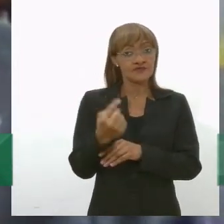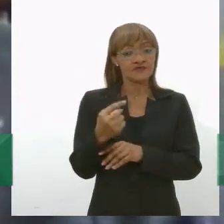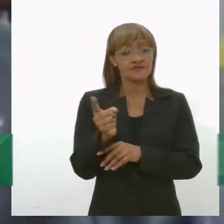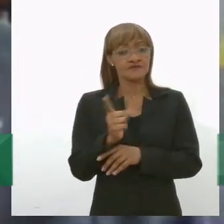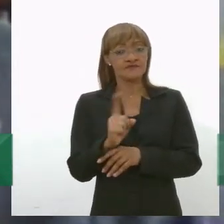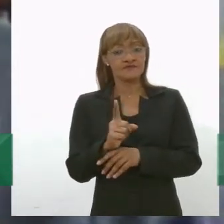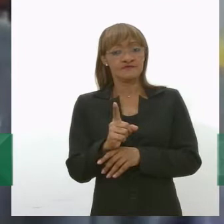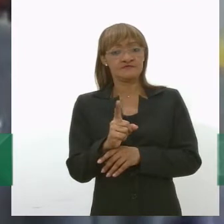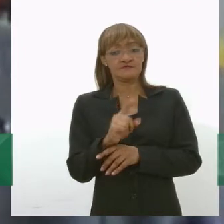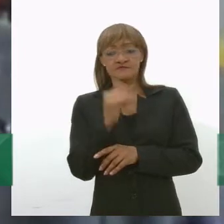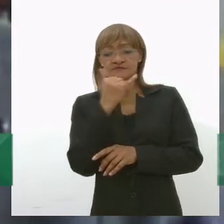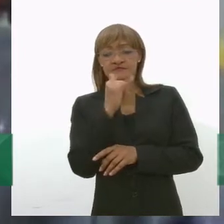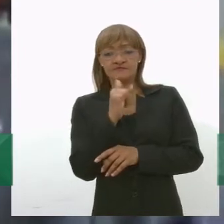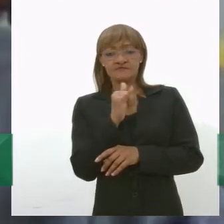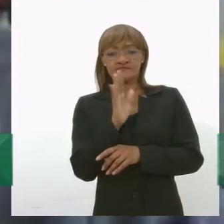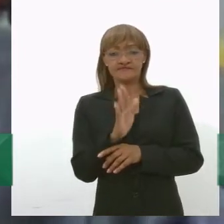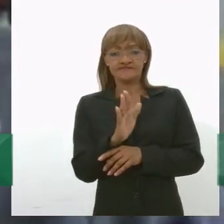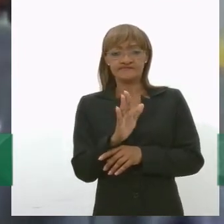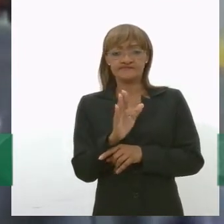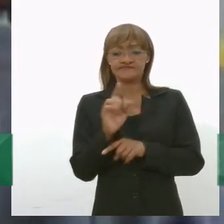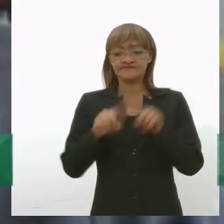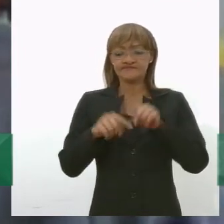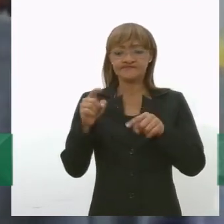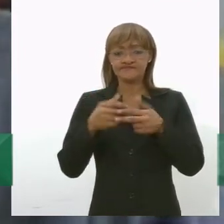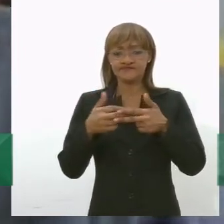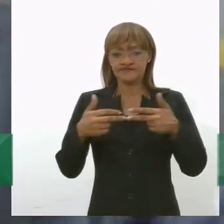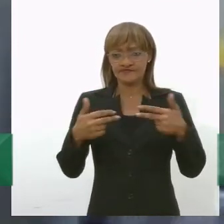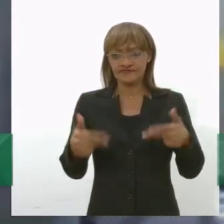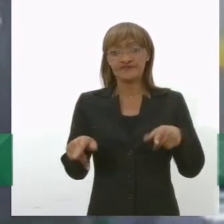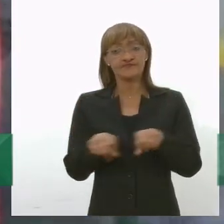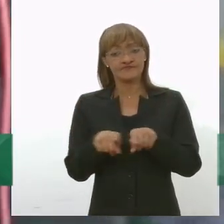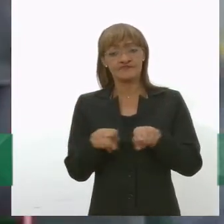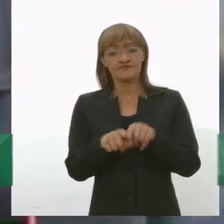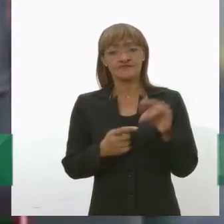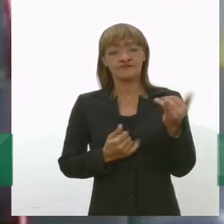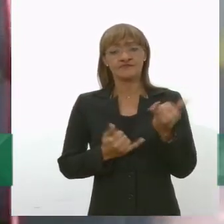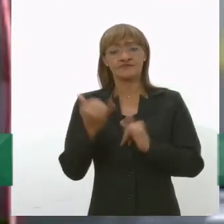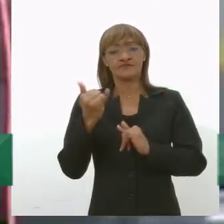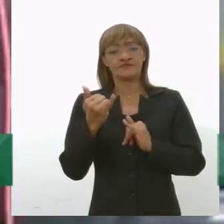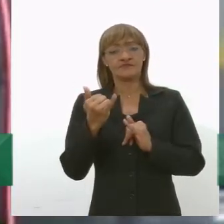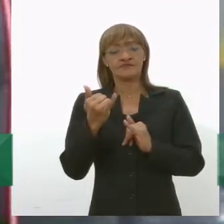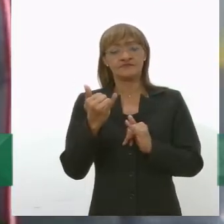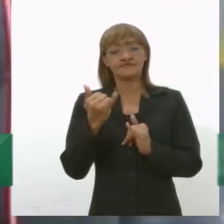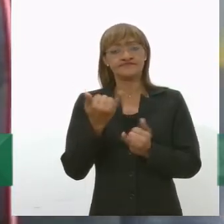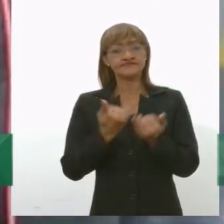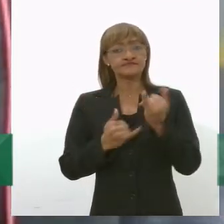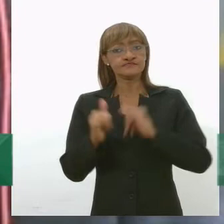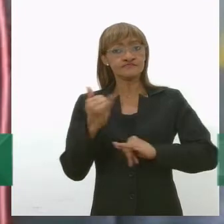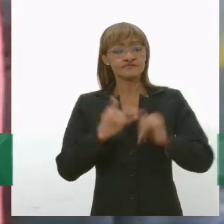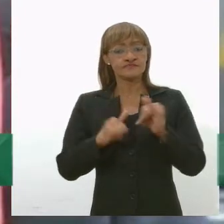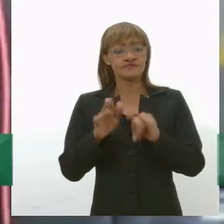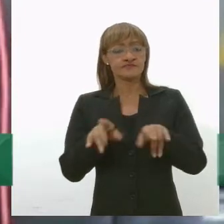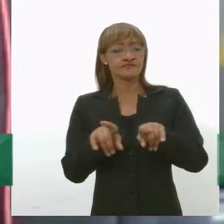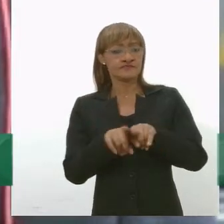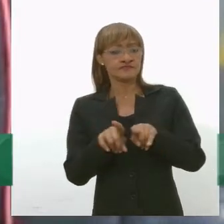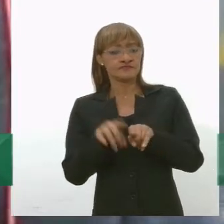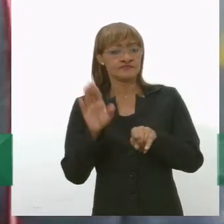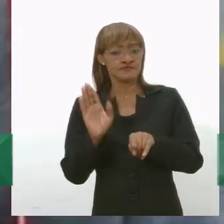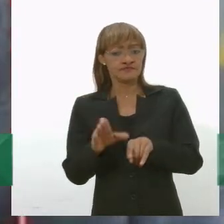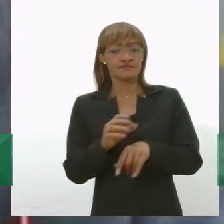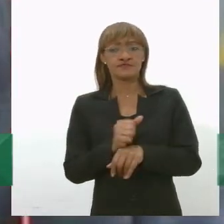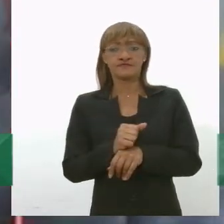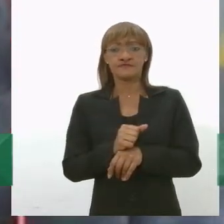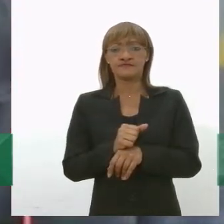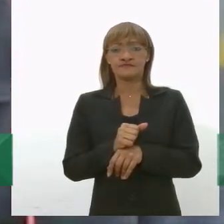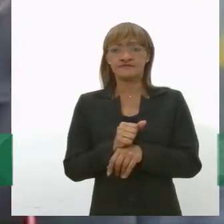a partir de resíduo, há processos termoquímicos também, processos de incineração, combustão e gasificação, por